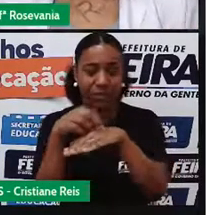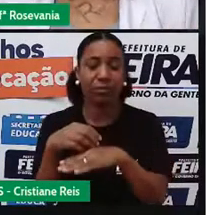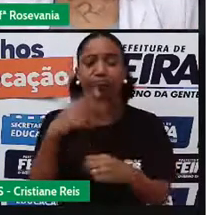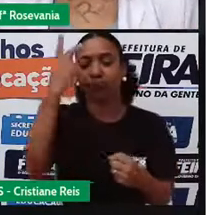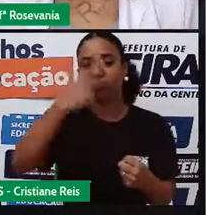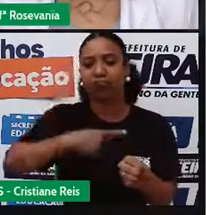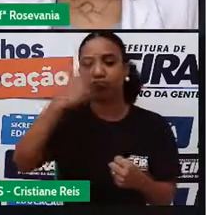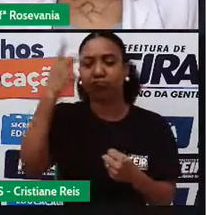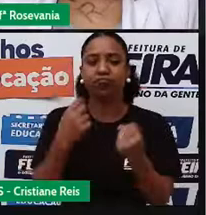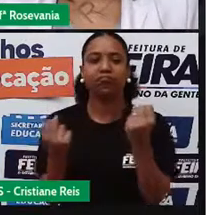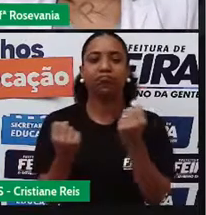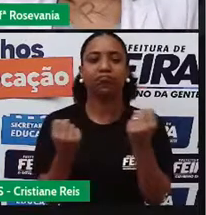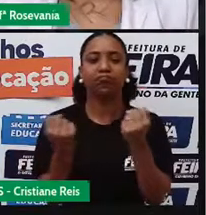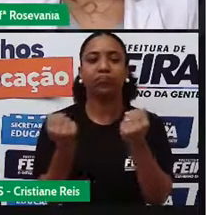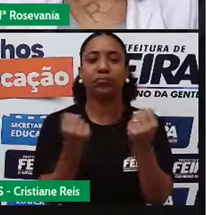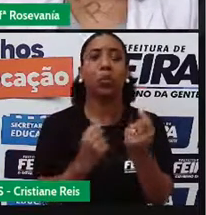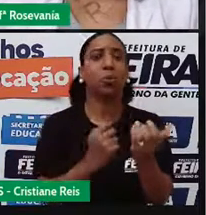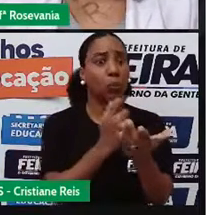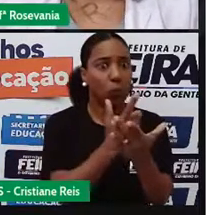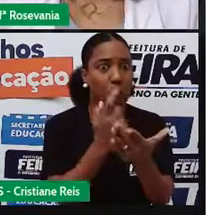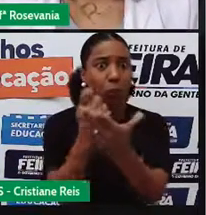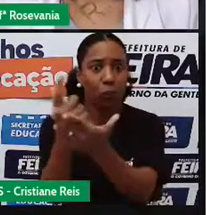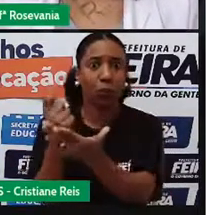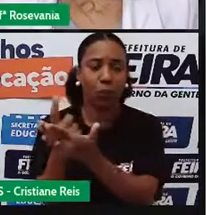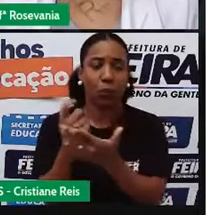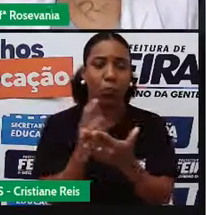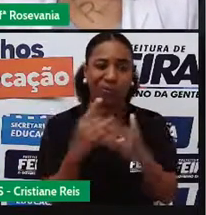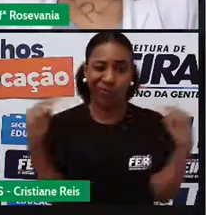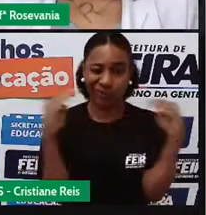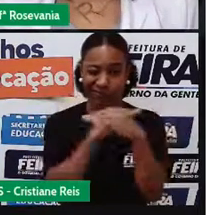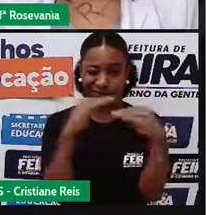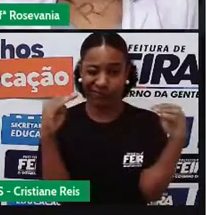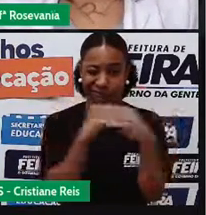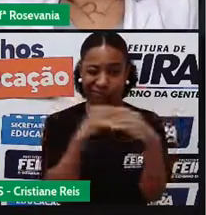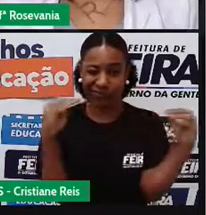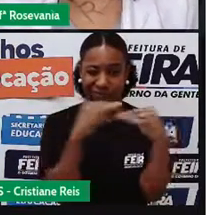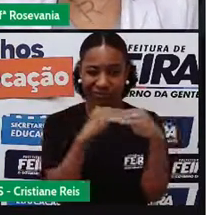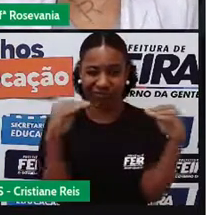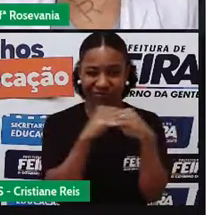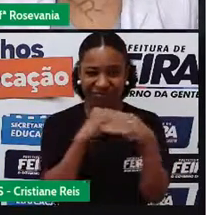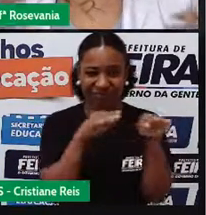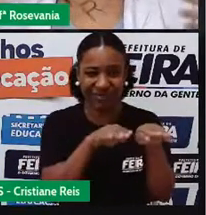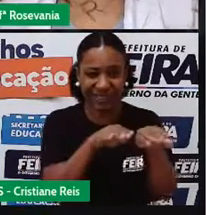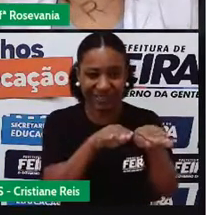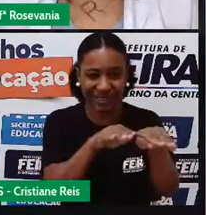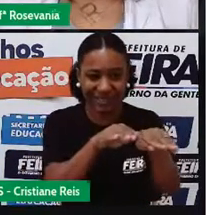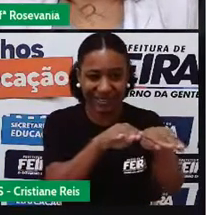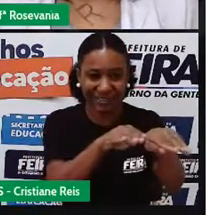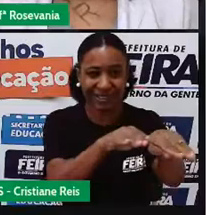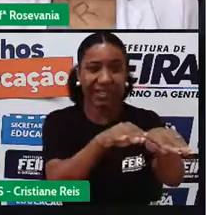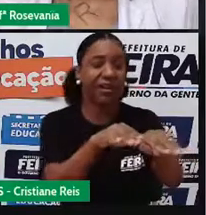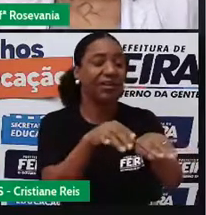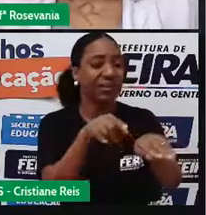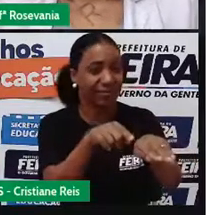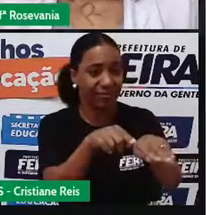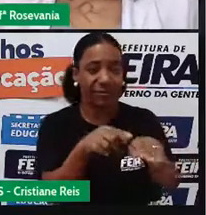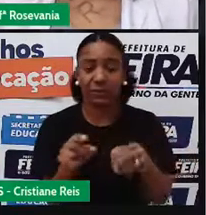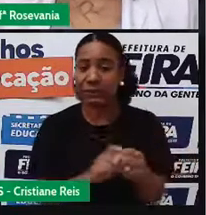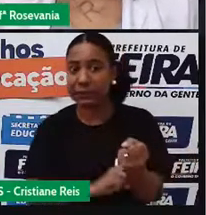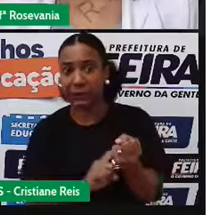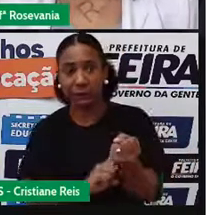acaba ocasionando muito engarrafamentos. E esses engarrafamentos, eles deixam as pessoas